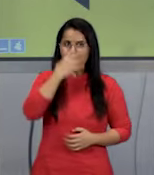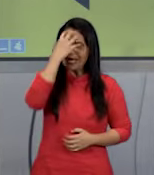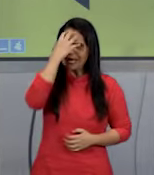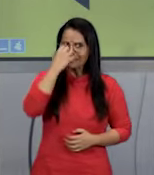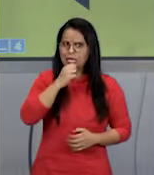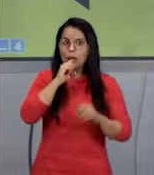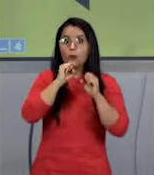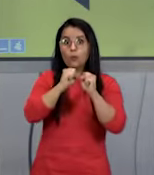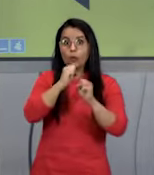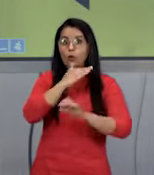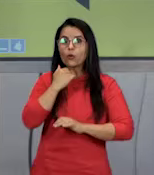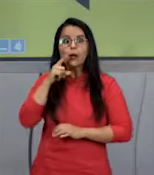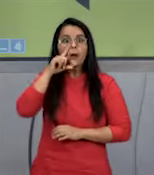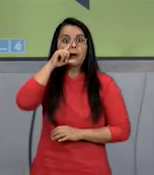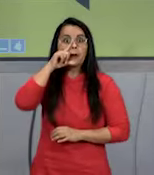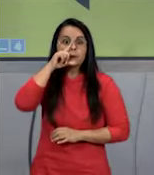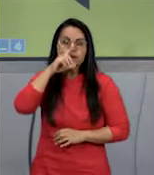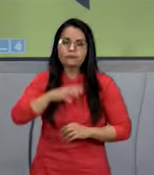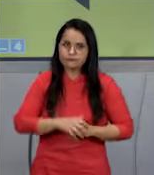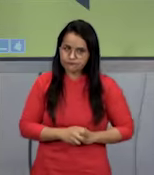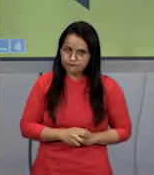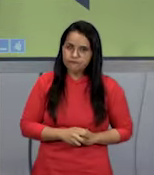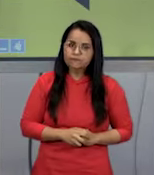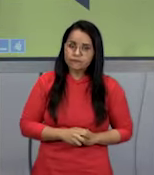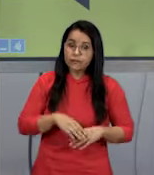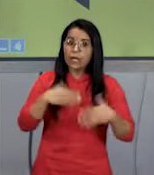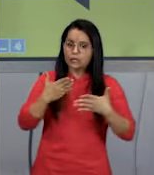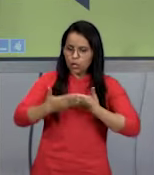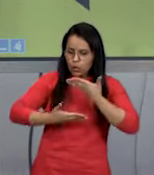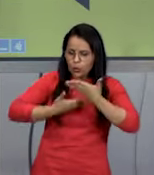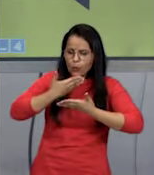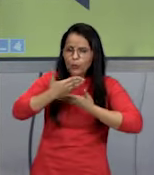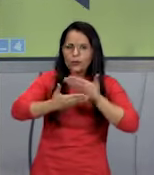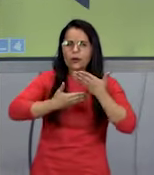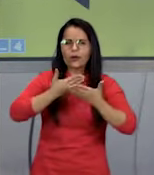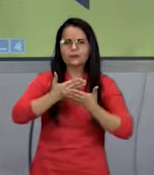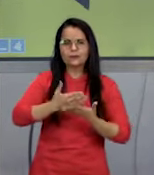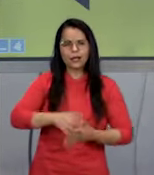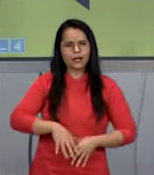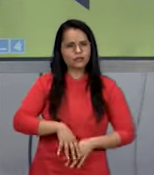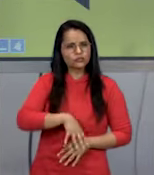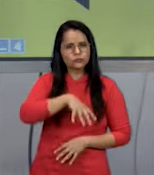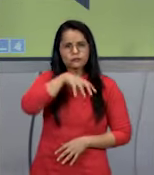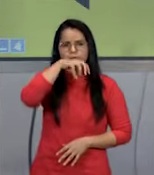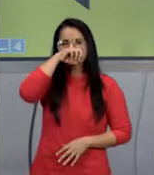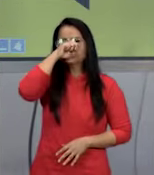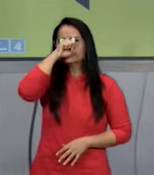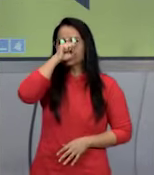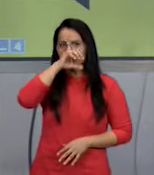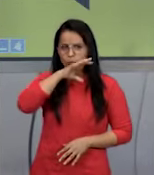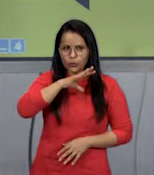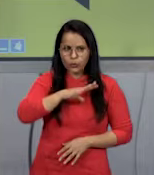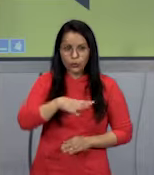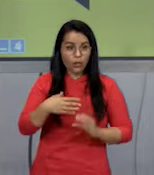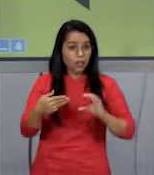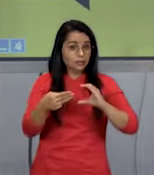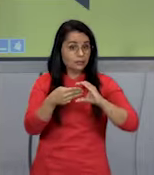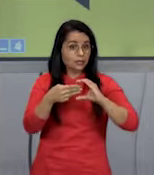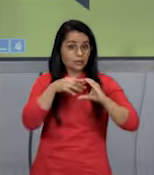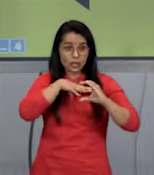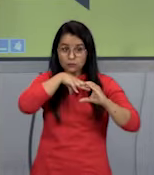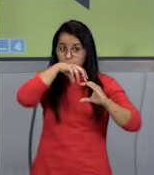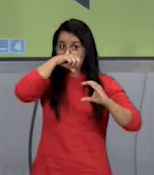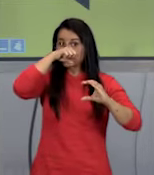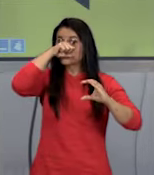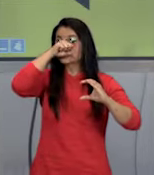Então, o processo de respiração, ele é fundamental para a